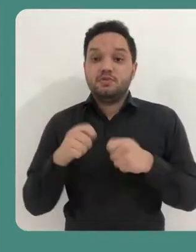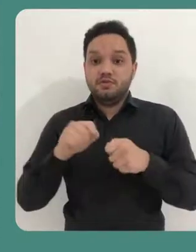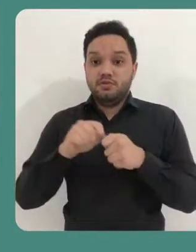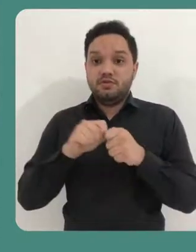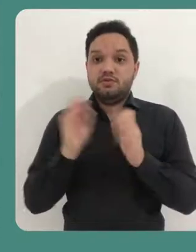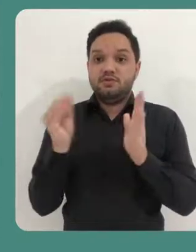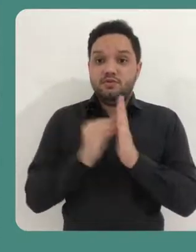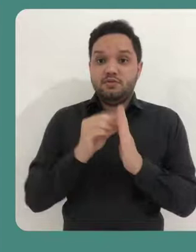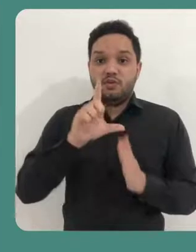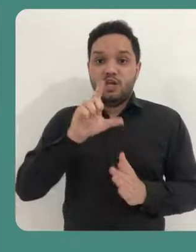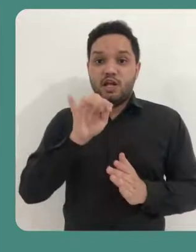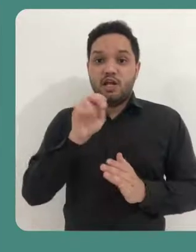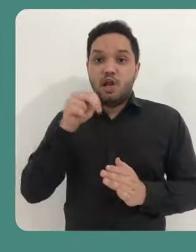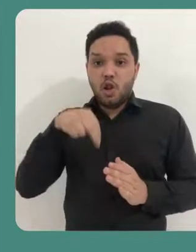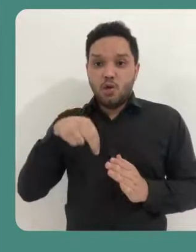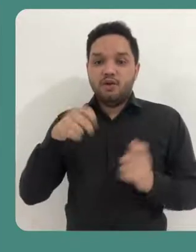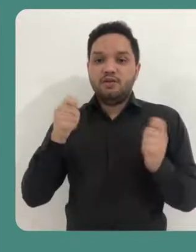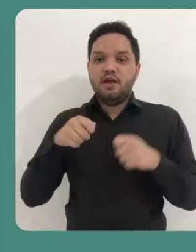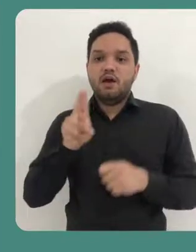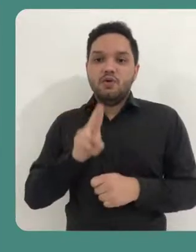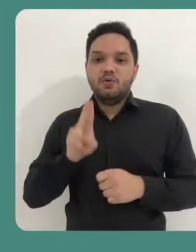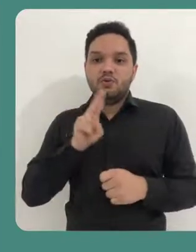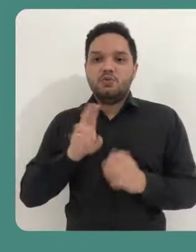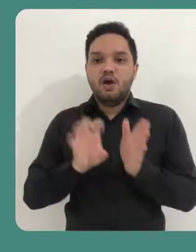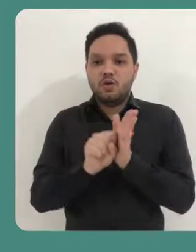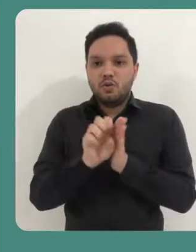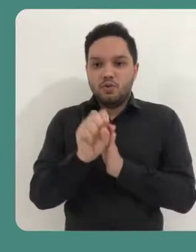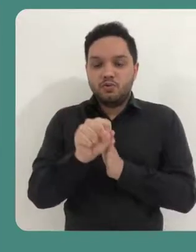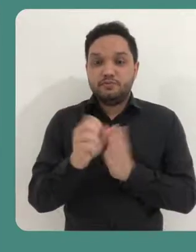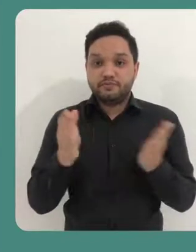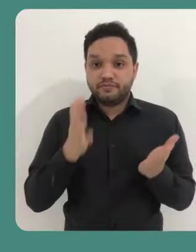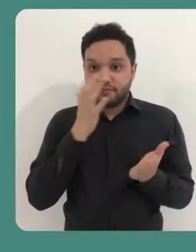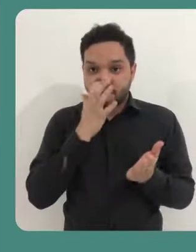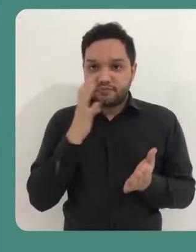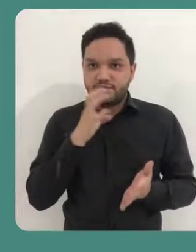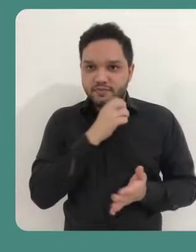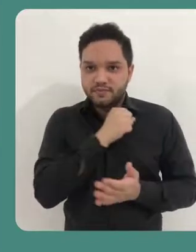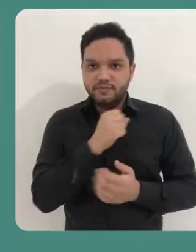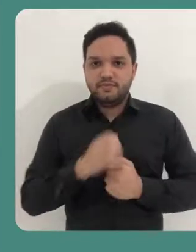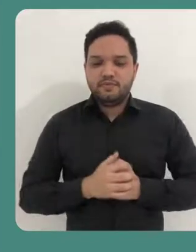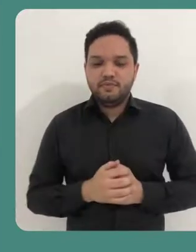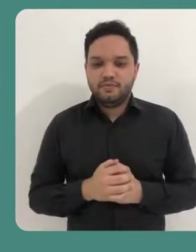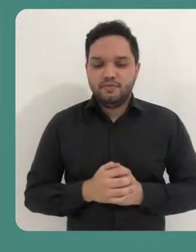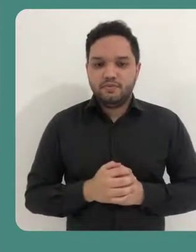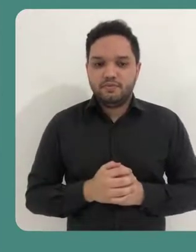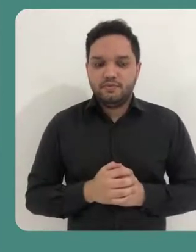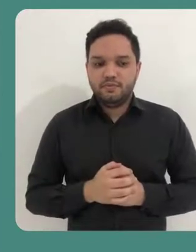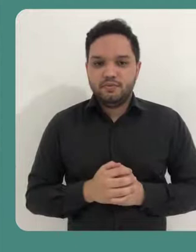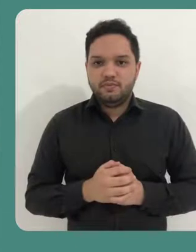e você pode fazer o login vinculando a sua conta Google. Me acompanhe aqui rapidamente.